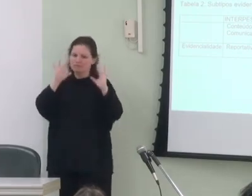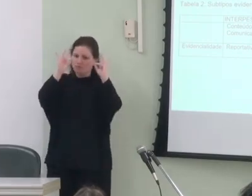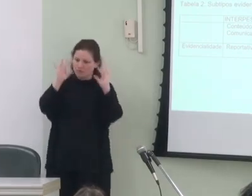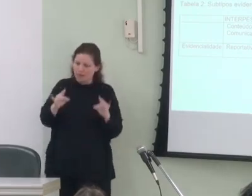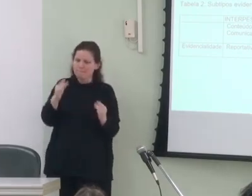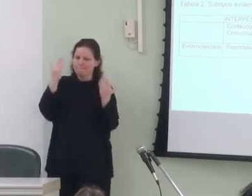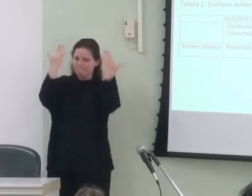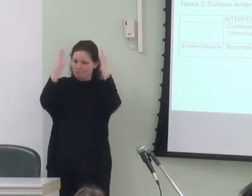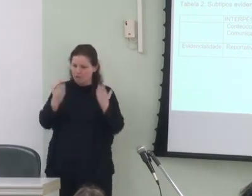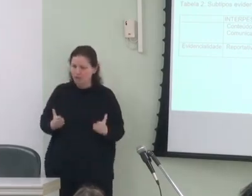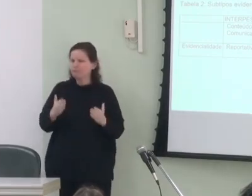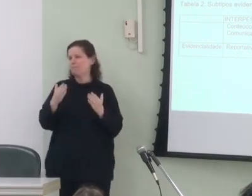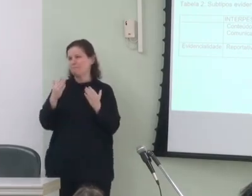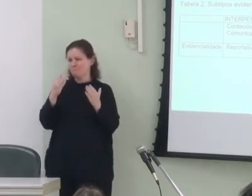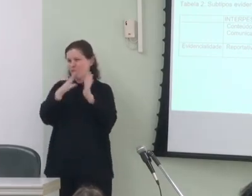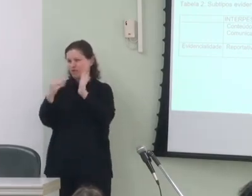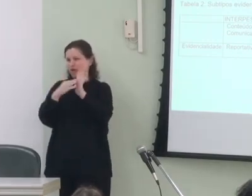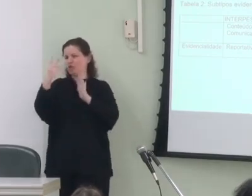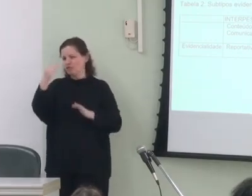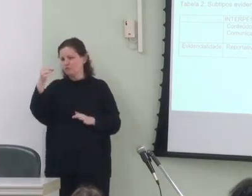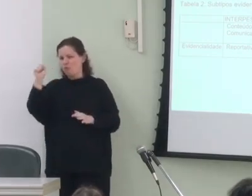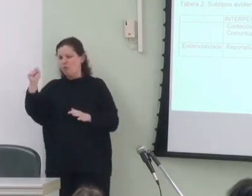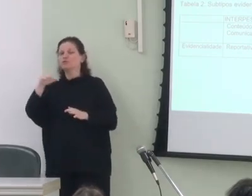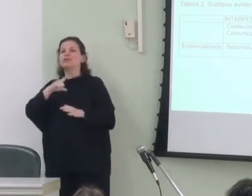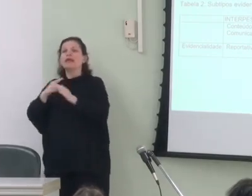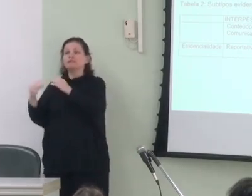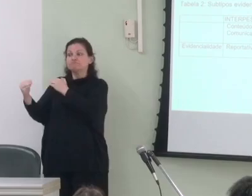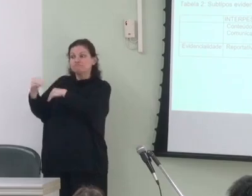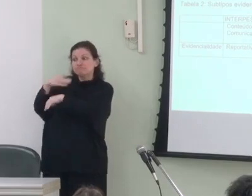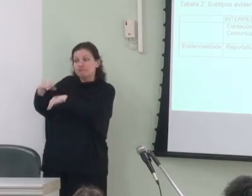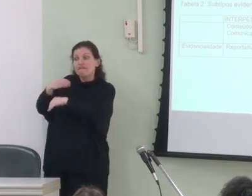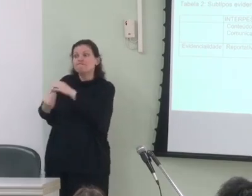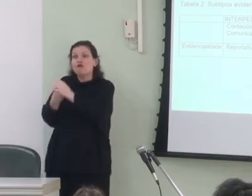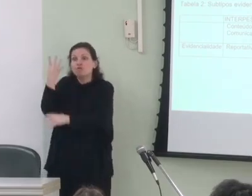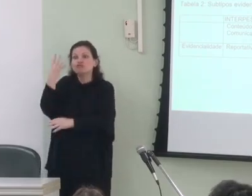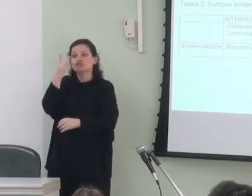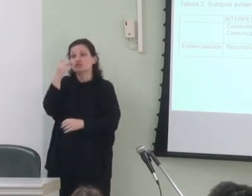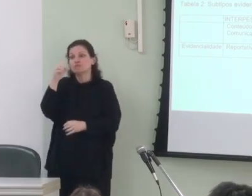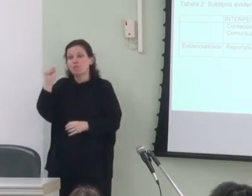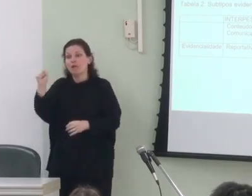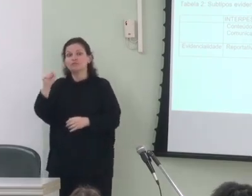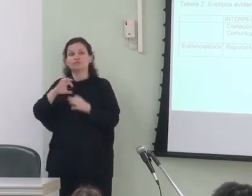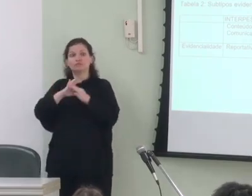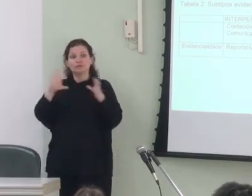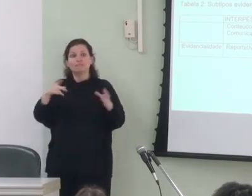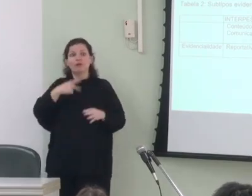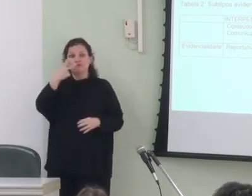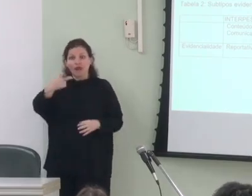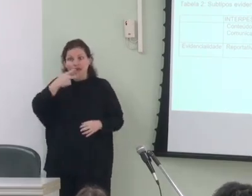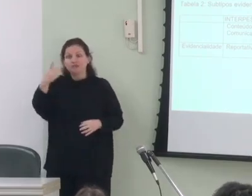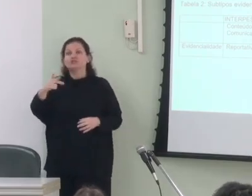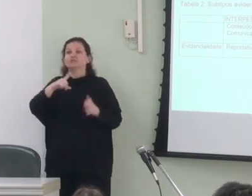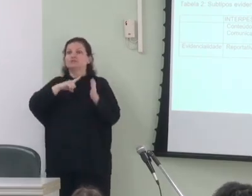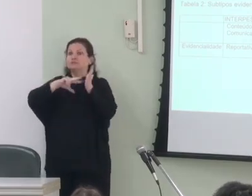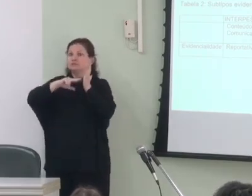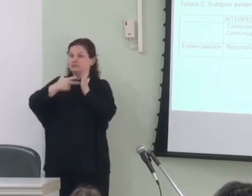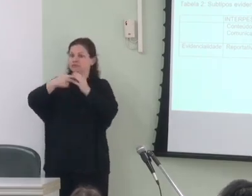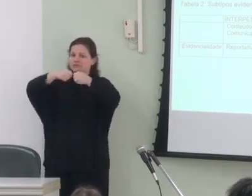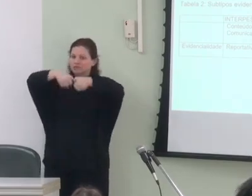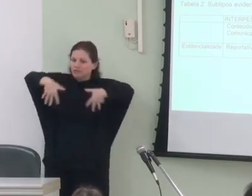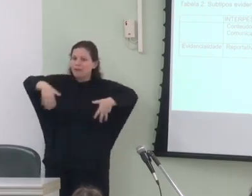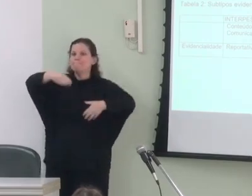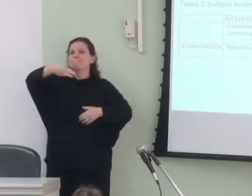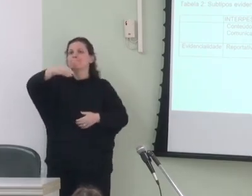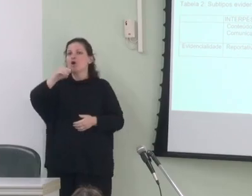modelo de 2008 como a indicação da fonte da informação disponibilizada pelo falante foi considerada como um subtipo modal.